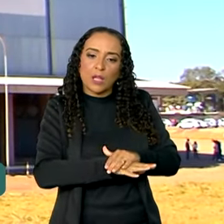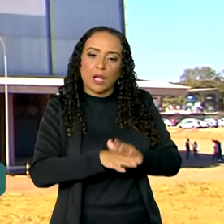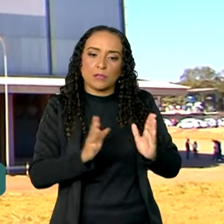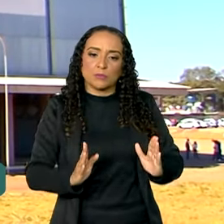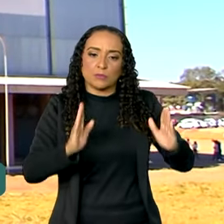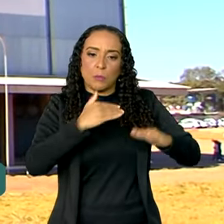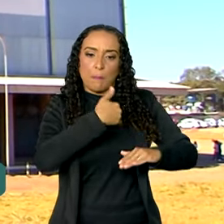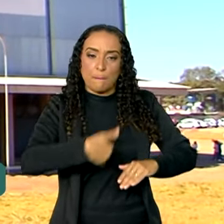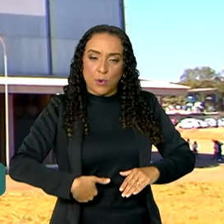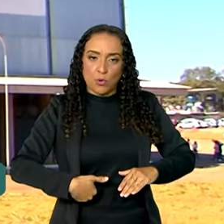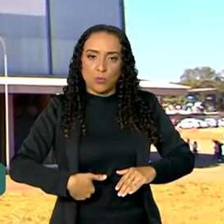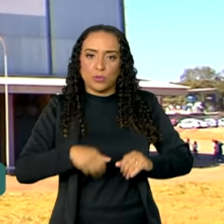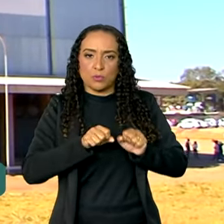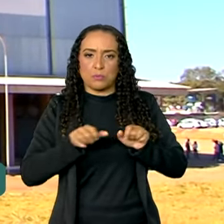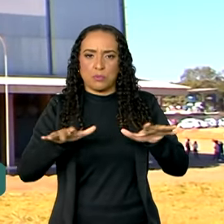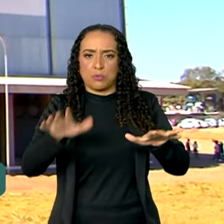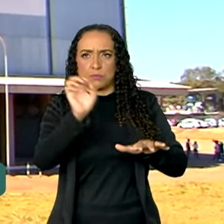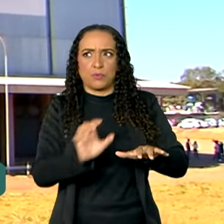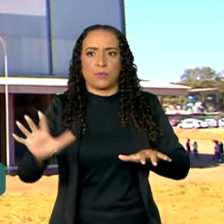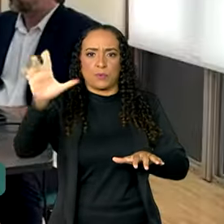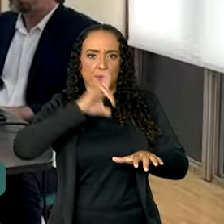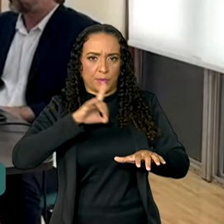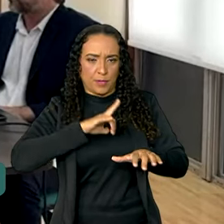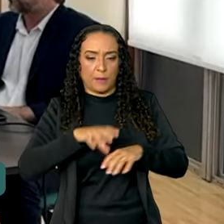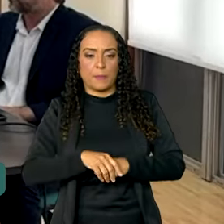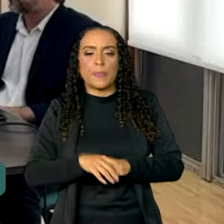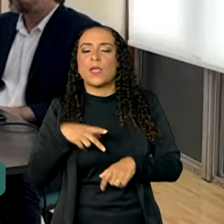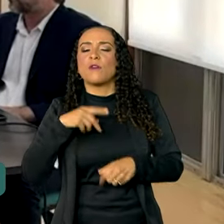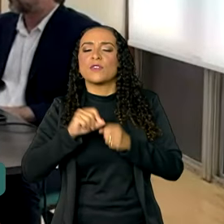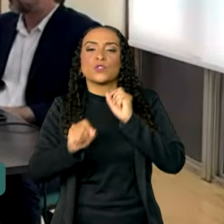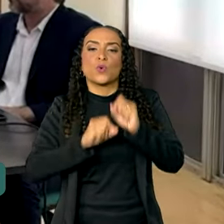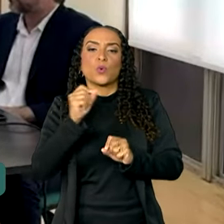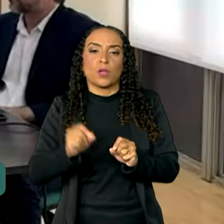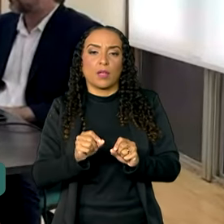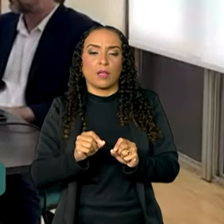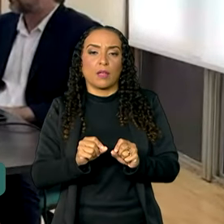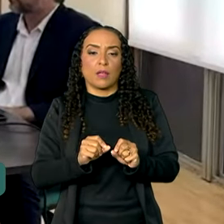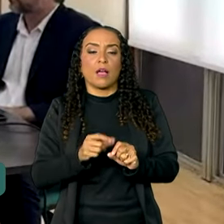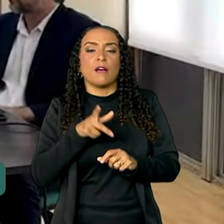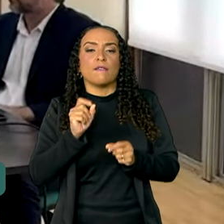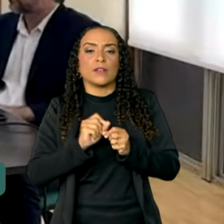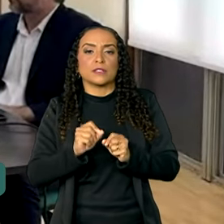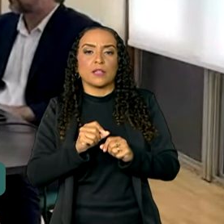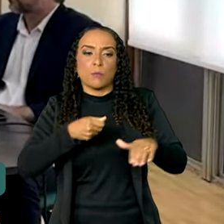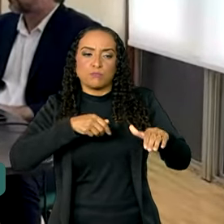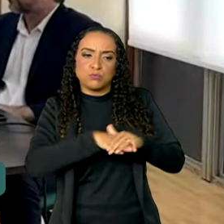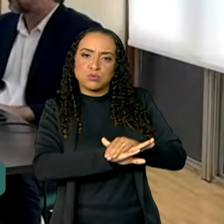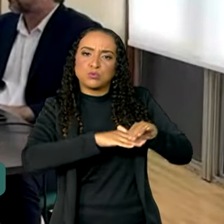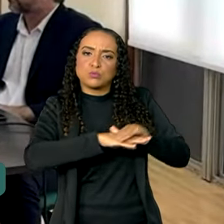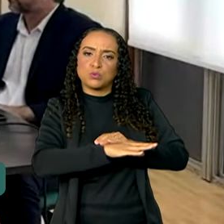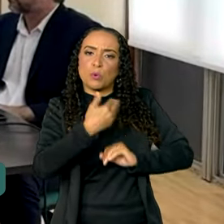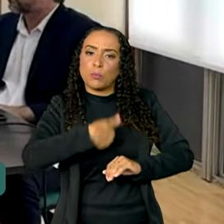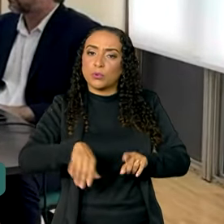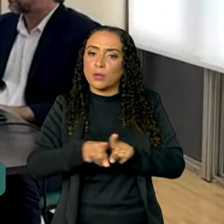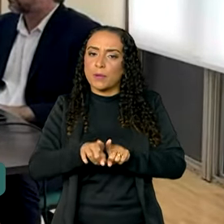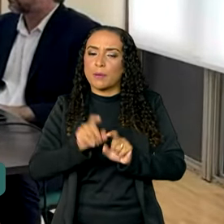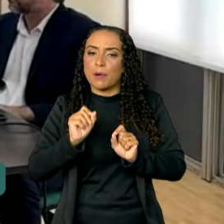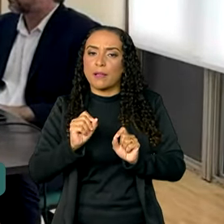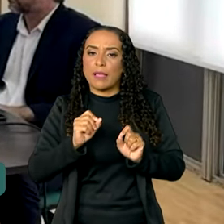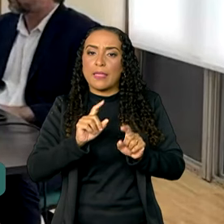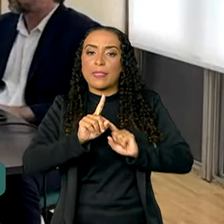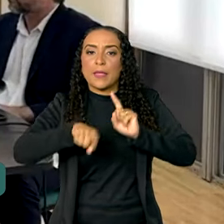armazéns públicos espalhados pelo país. O que nós faremos com esse trigo? Nós vamos fazer estoques públicos também, para fazer